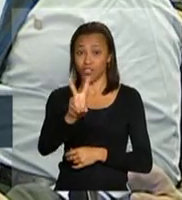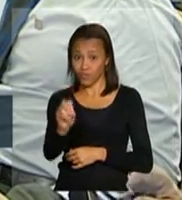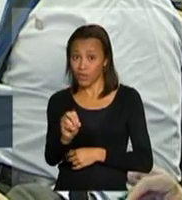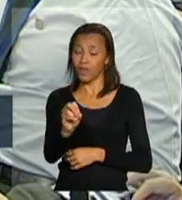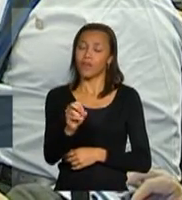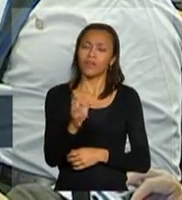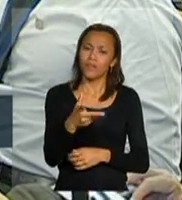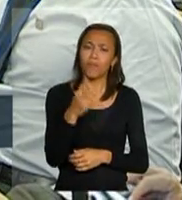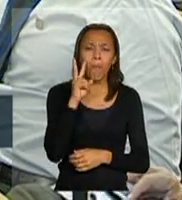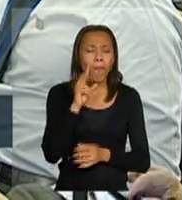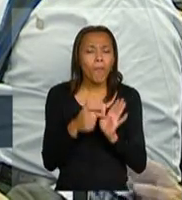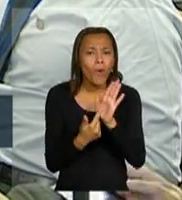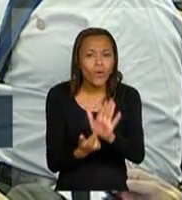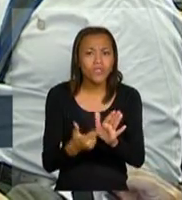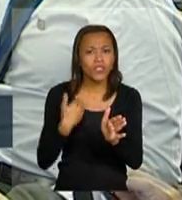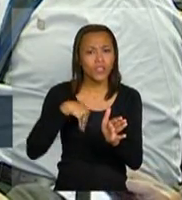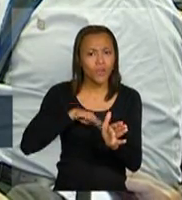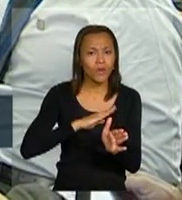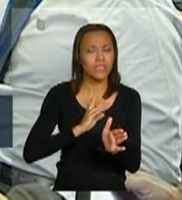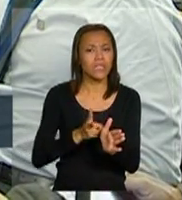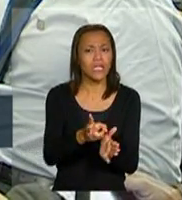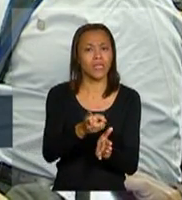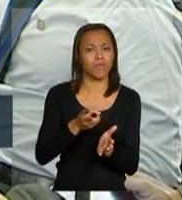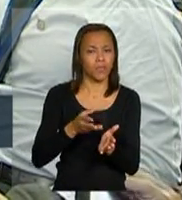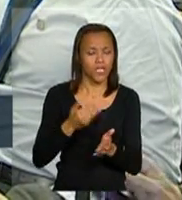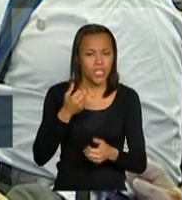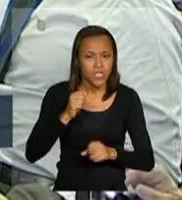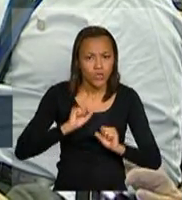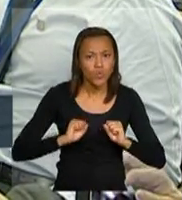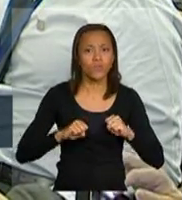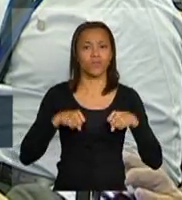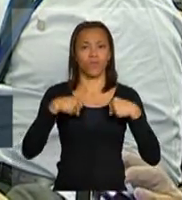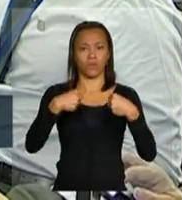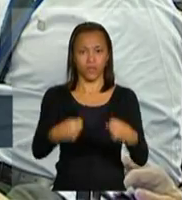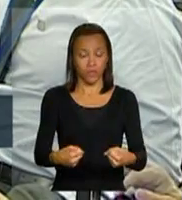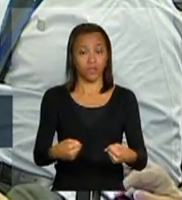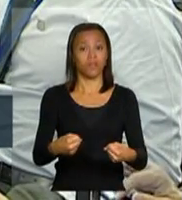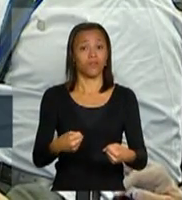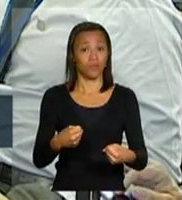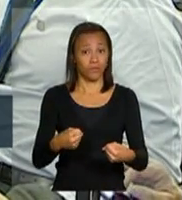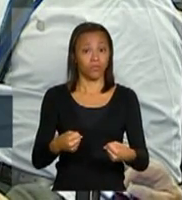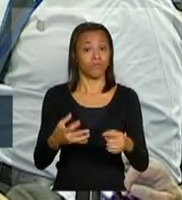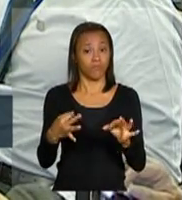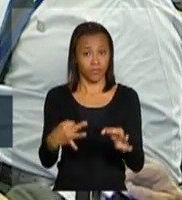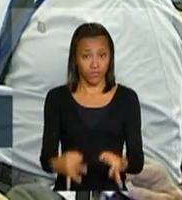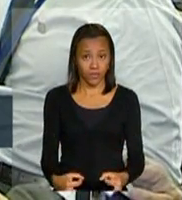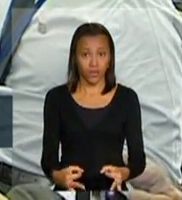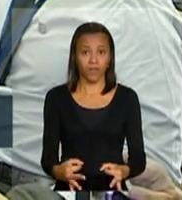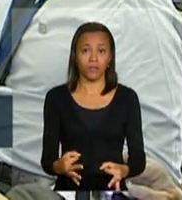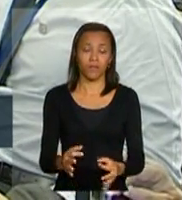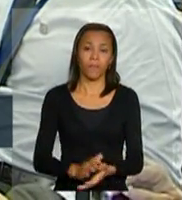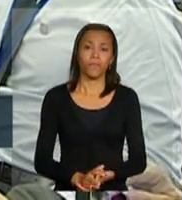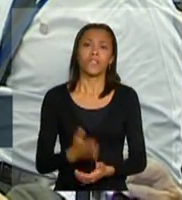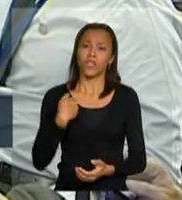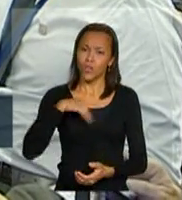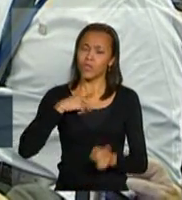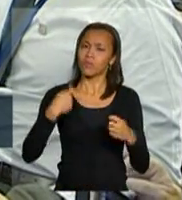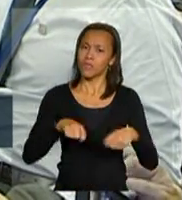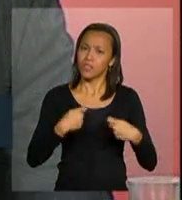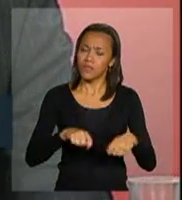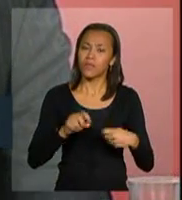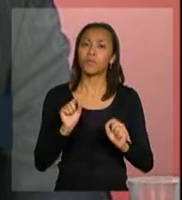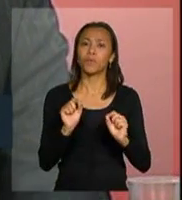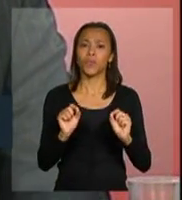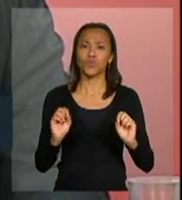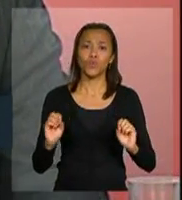nós viemos percorrendo, qualificando cada vez mais o esforço do tratamento pelo HIV, está correto, embora a gente precise enfrentar os